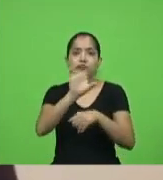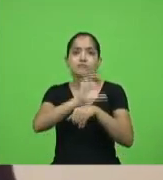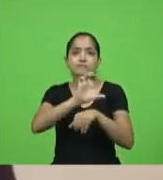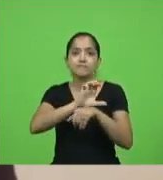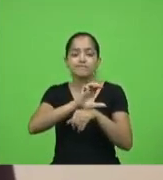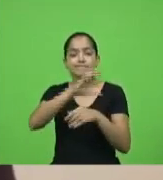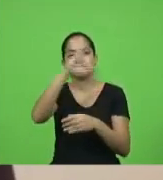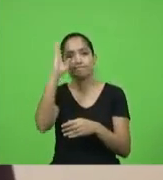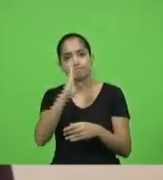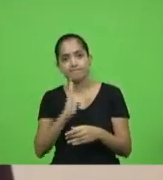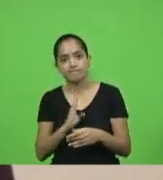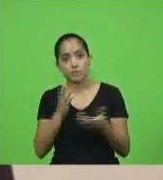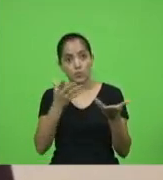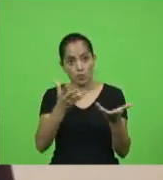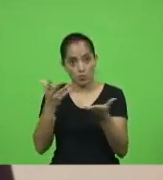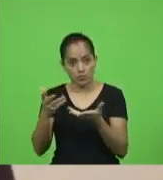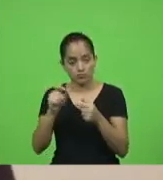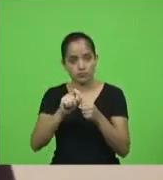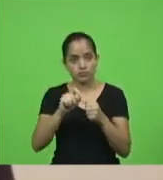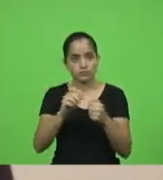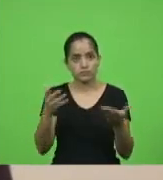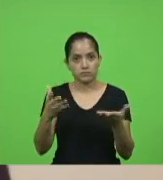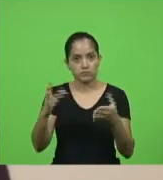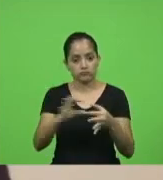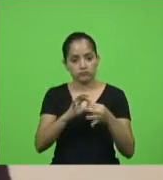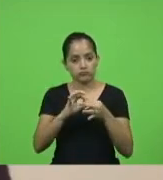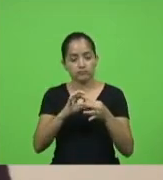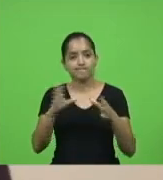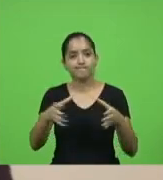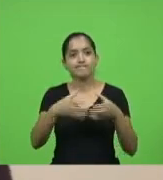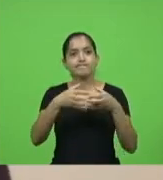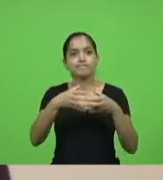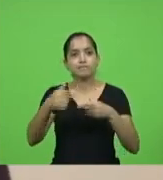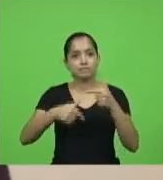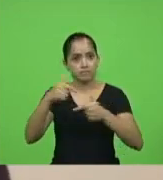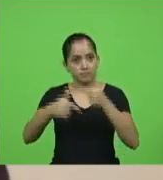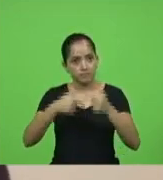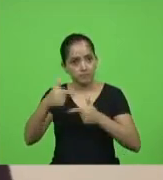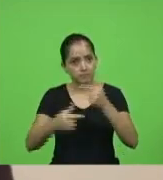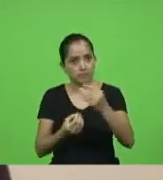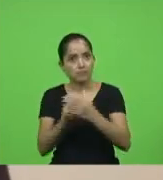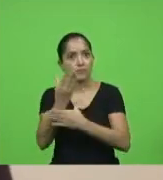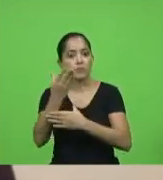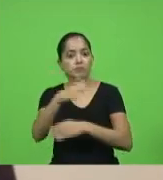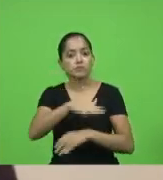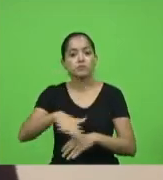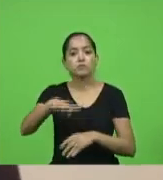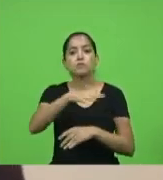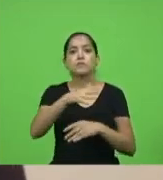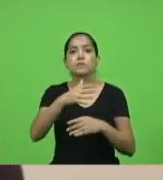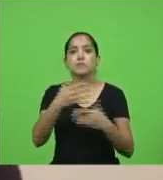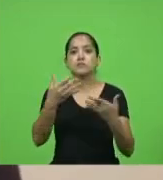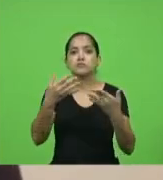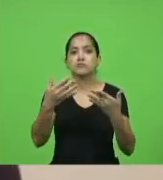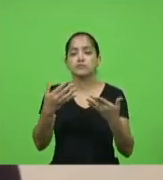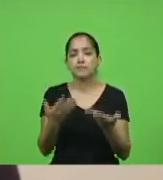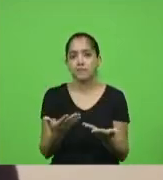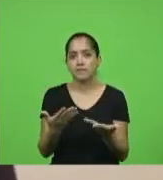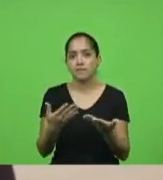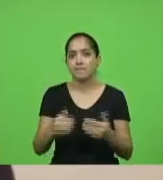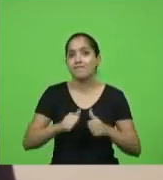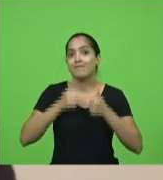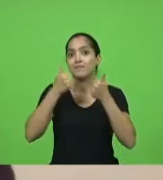vamos hoje fazer isso nos reunirmos e começar a trabalhar então para criar um ambiente propício para que nós possamos